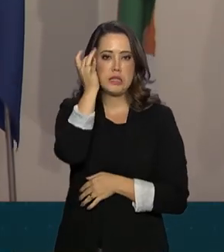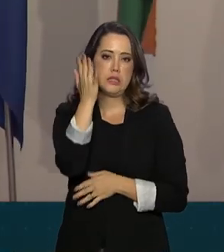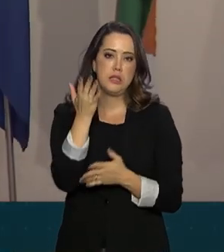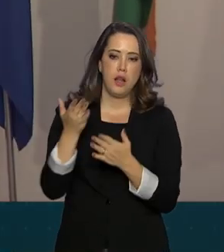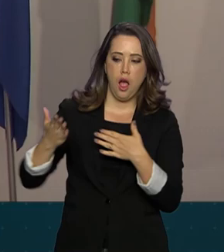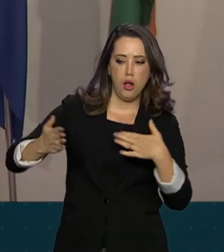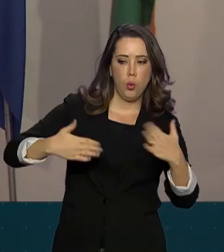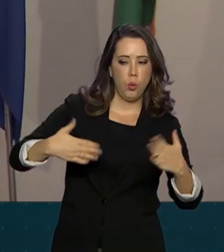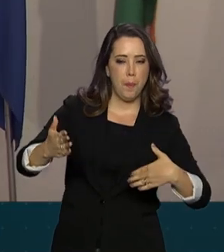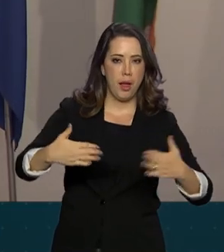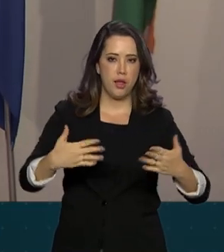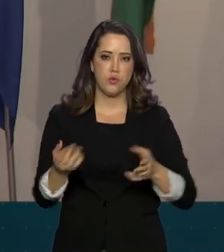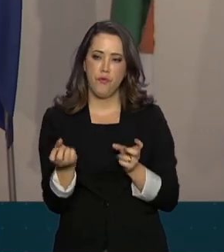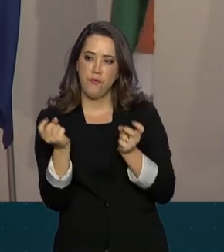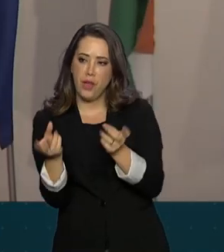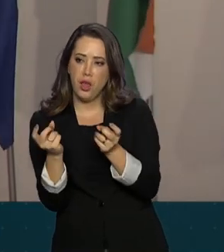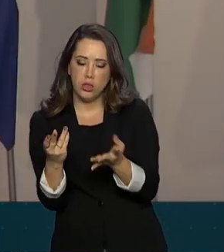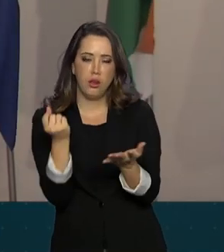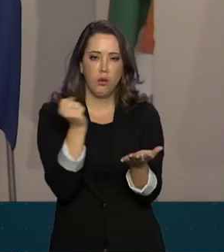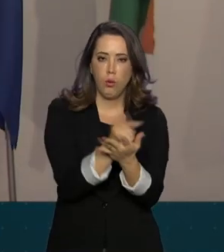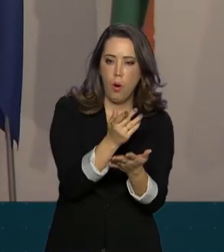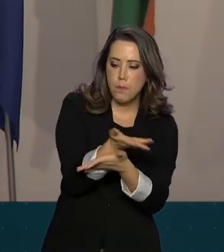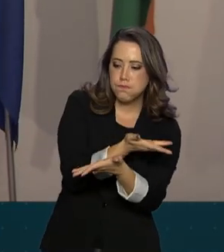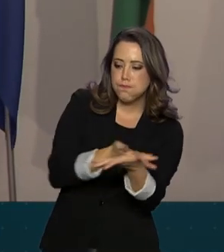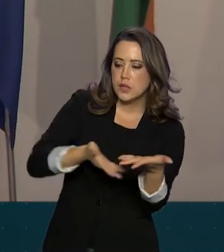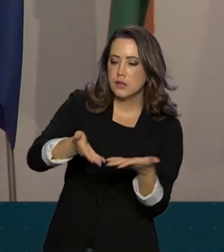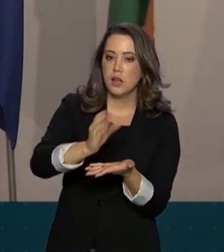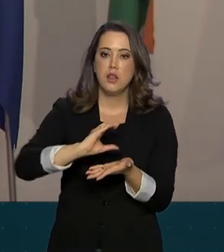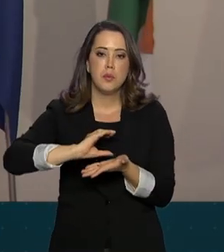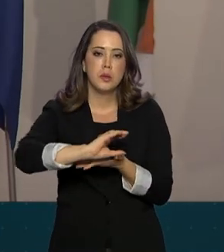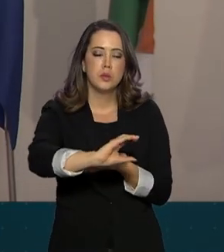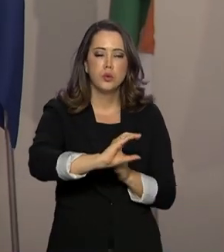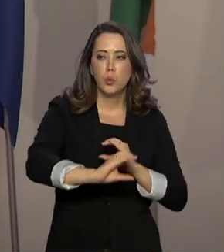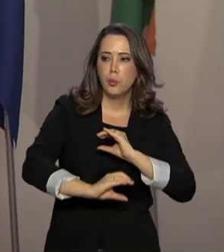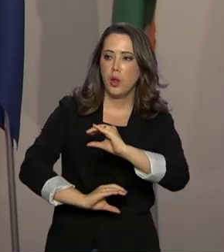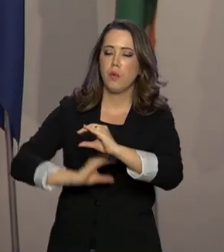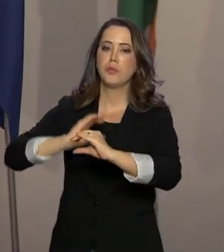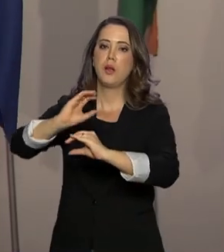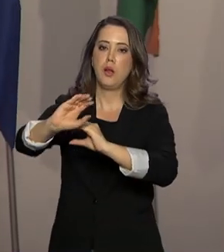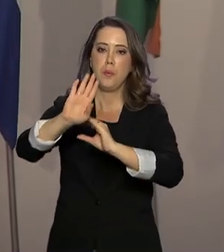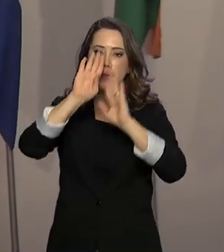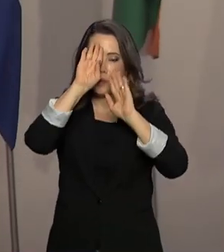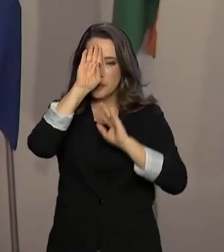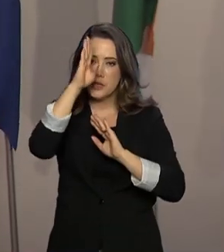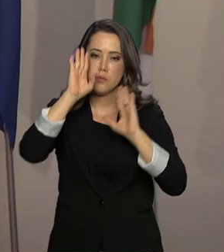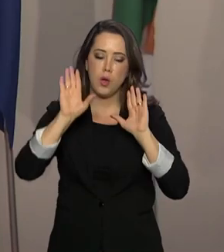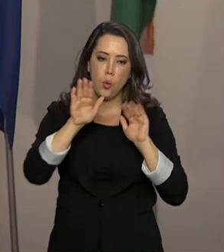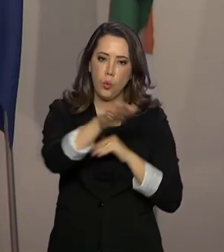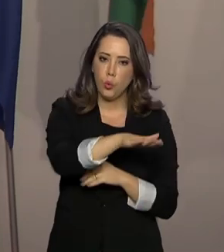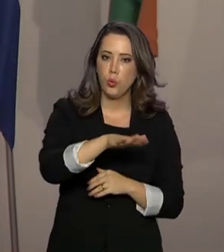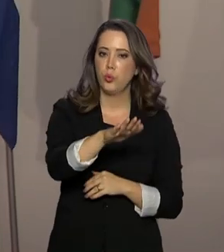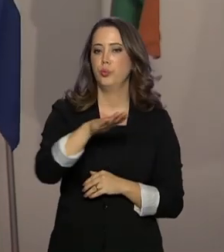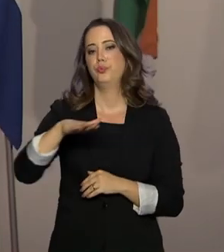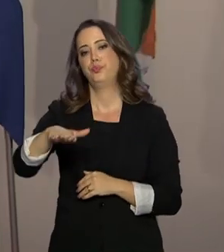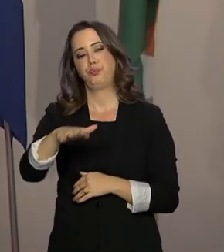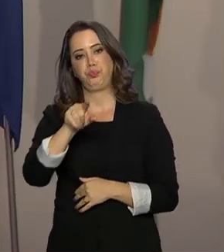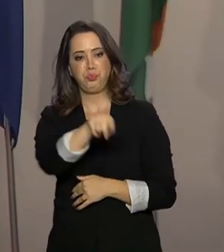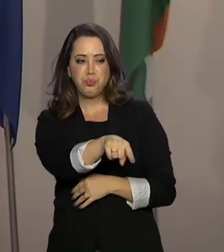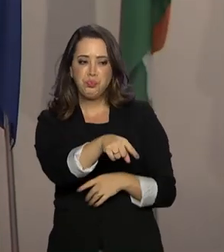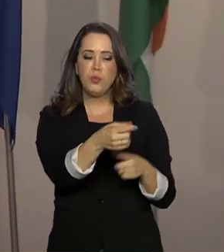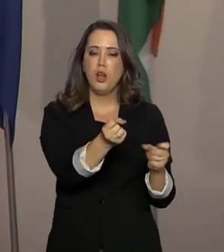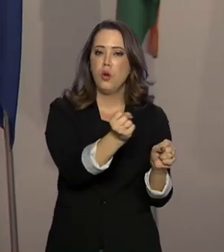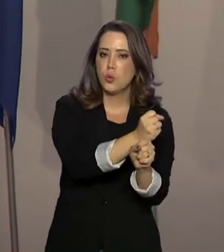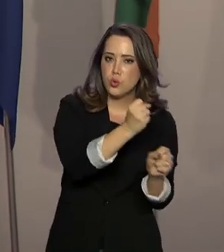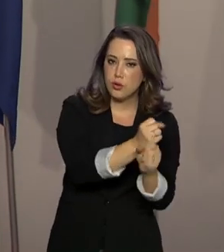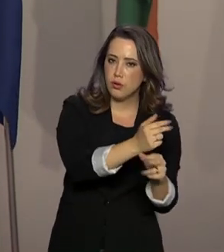entre os países e ampliar financiamentos para áreas consideradas prioritárias, como infraestrutura e energia. Também